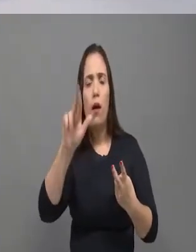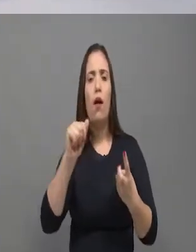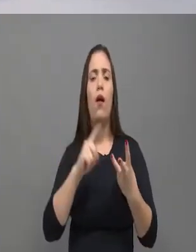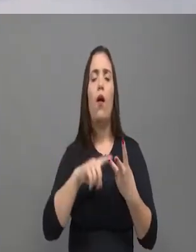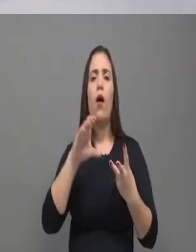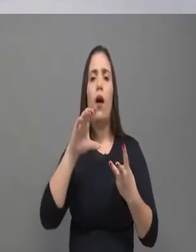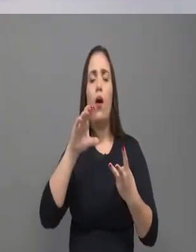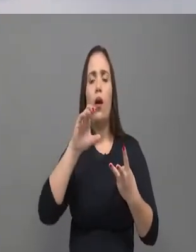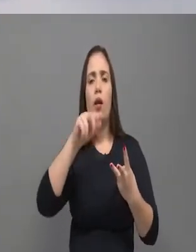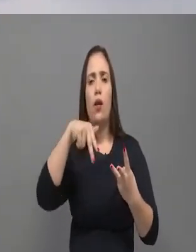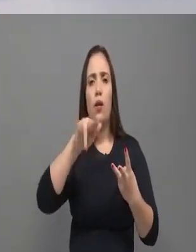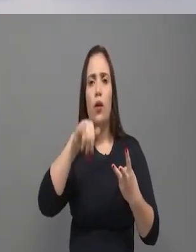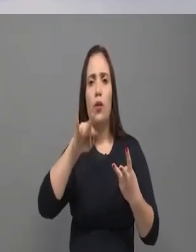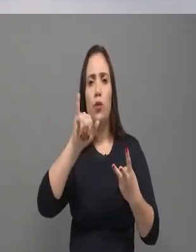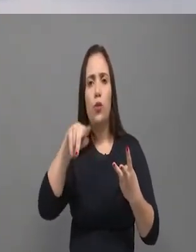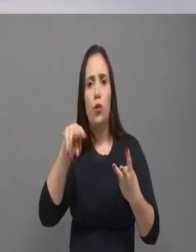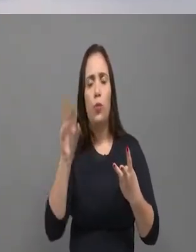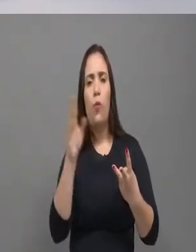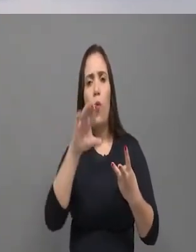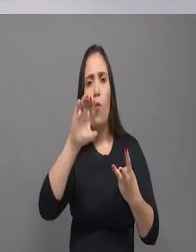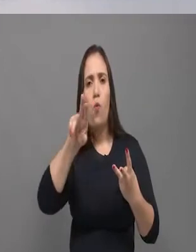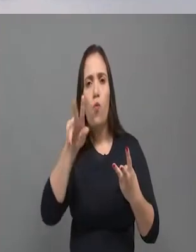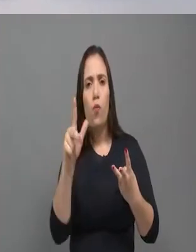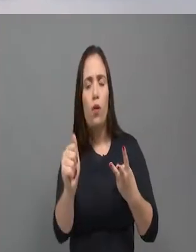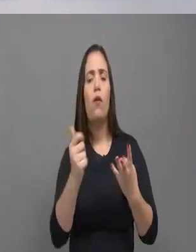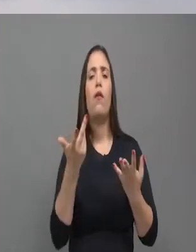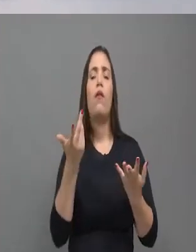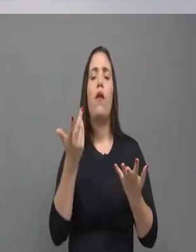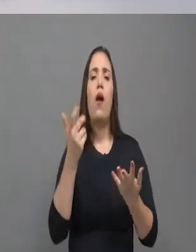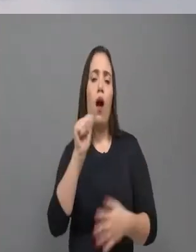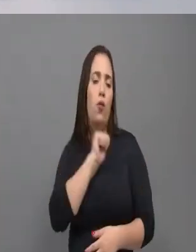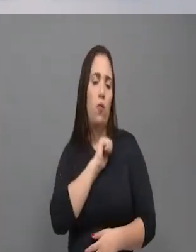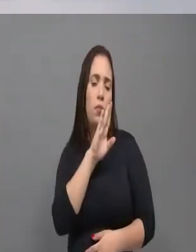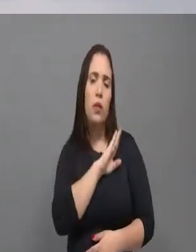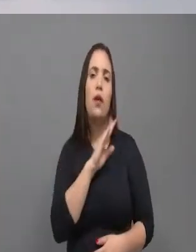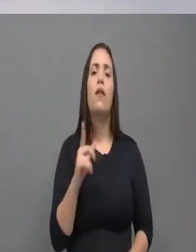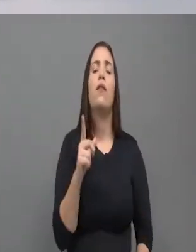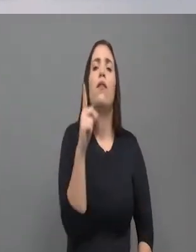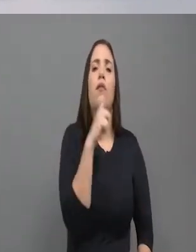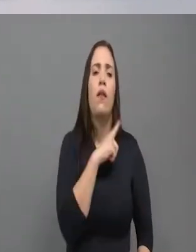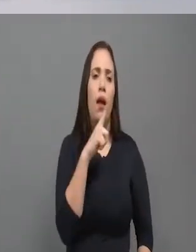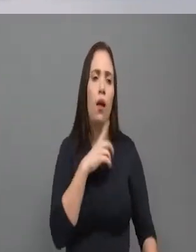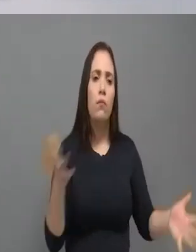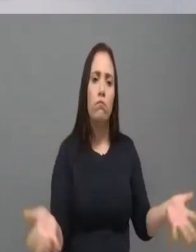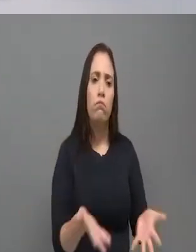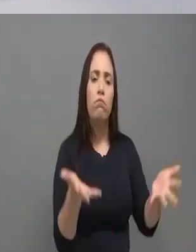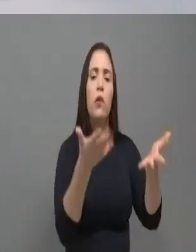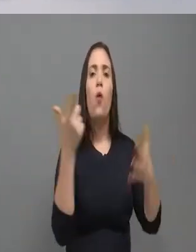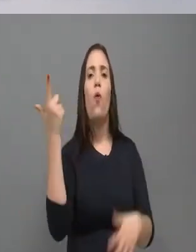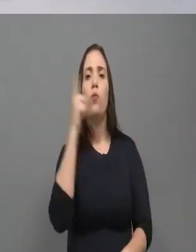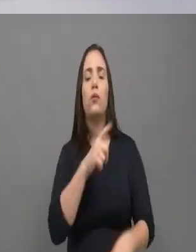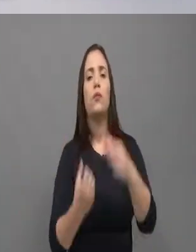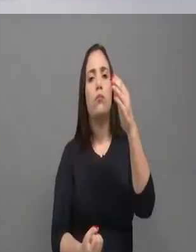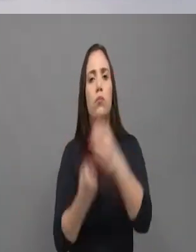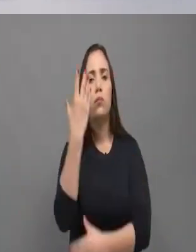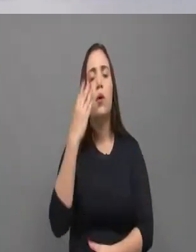porque se levasse a escola, quer dizer, aquela população, aquela meninada que tinha o tempo,